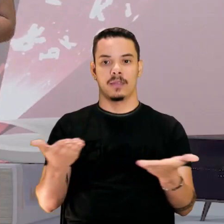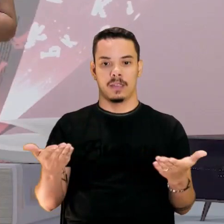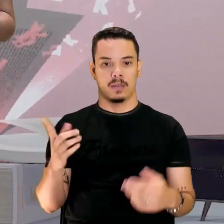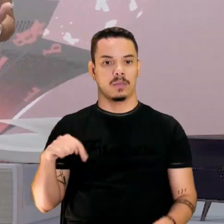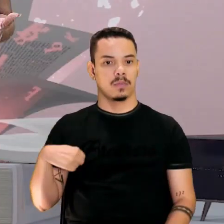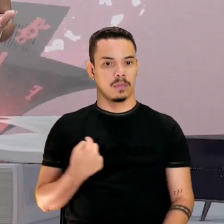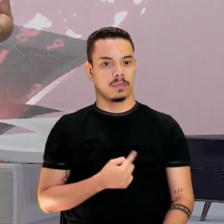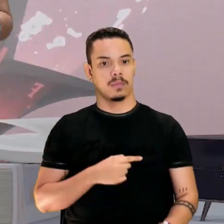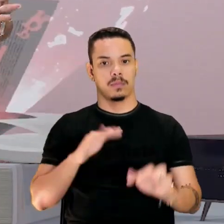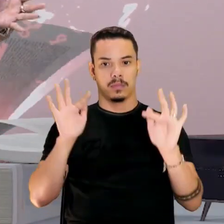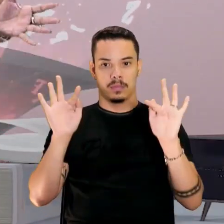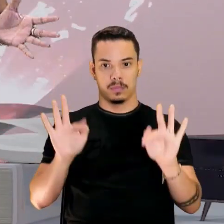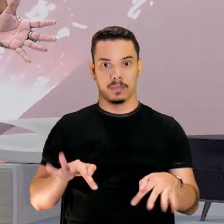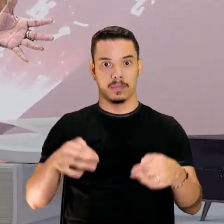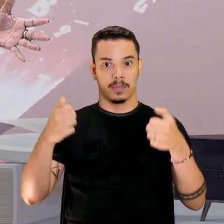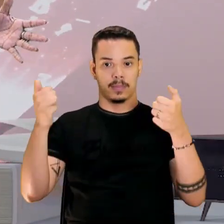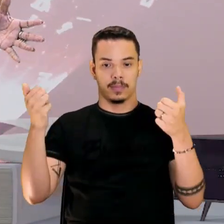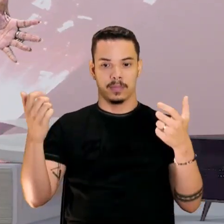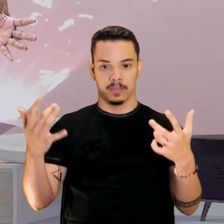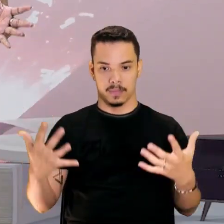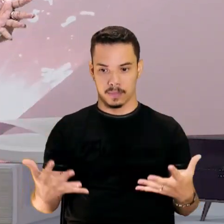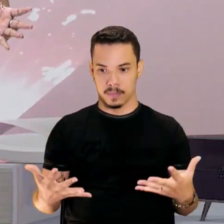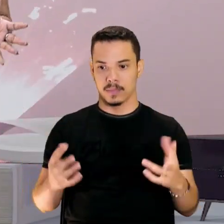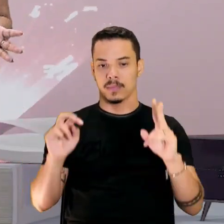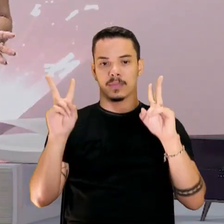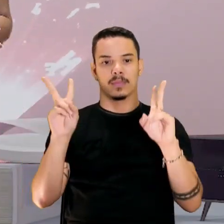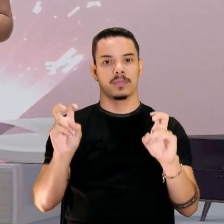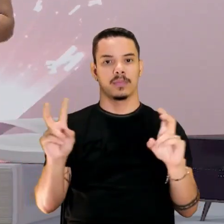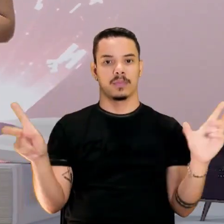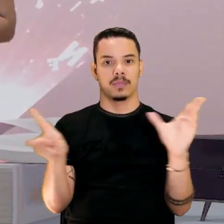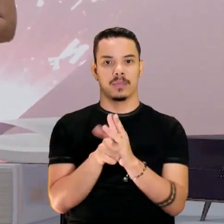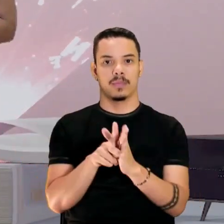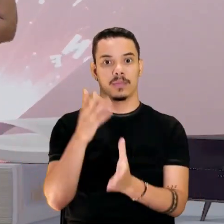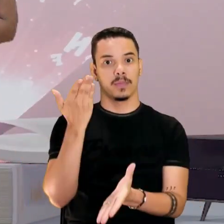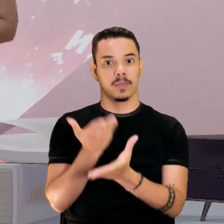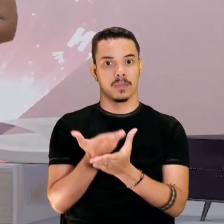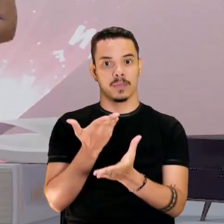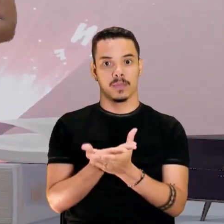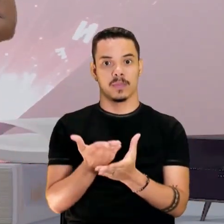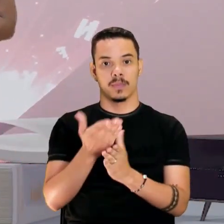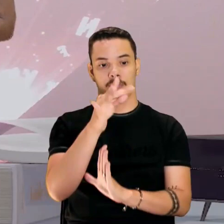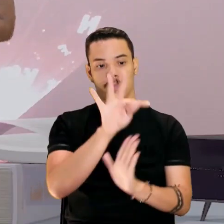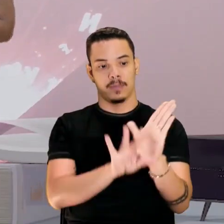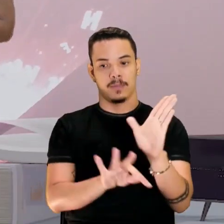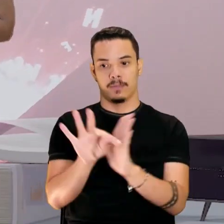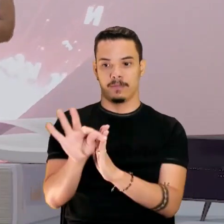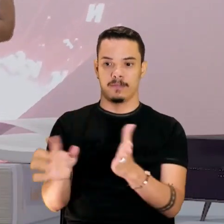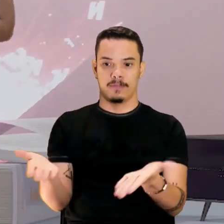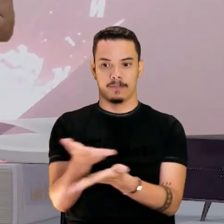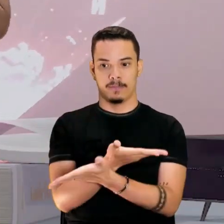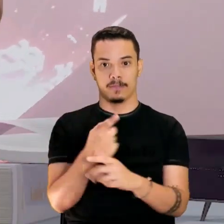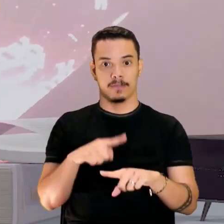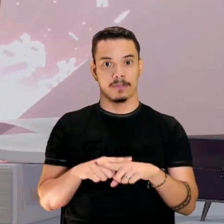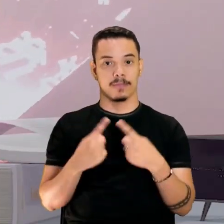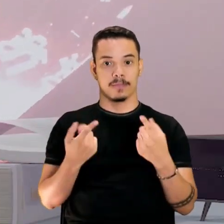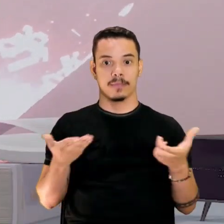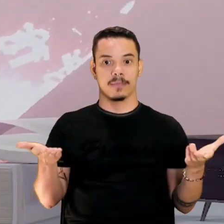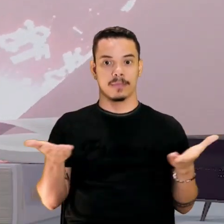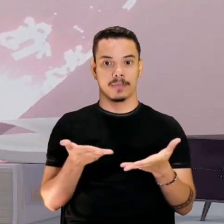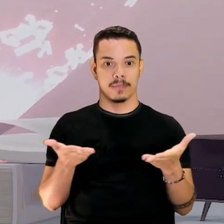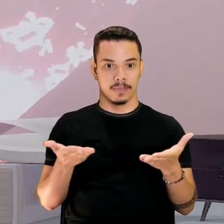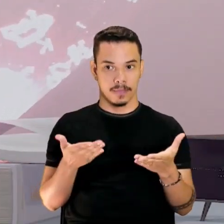gente aqui encerra a explicação sobre o tema da aula de intertextualidade. Mas agora sim.